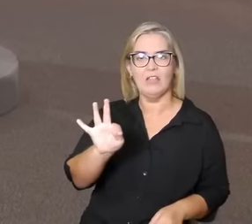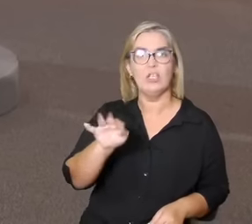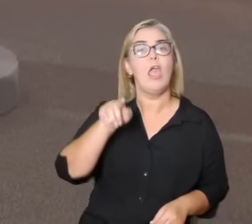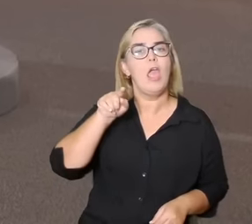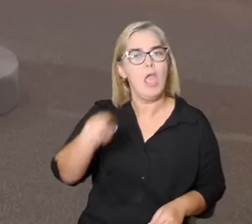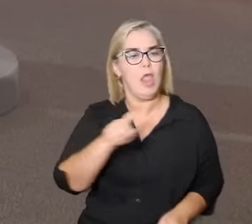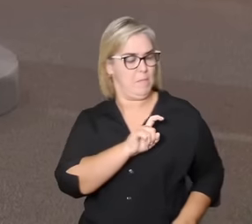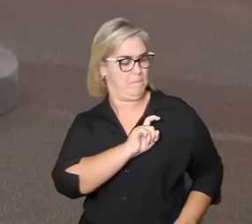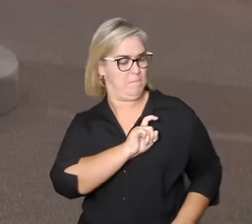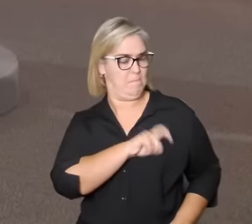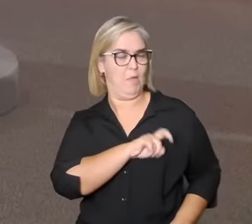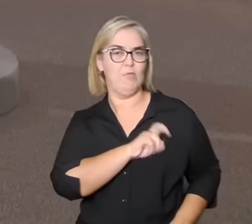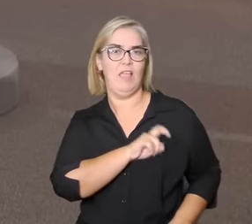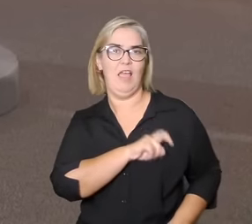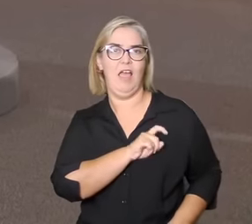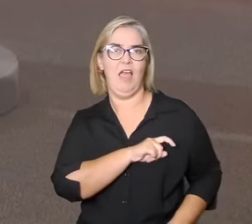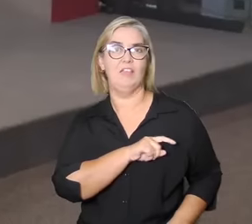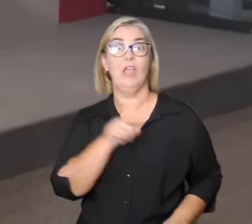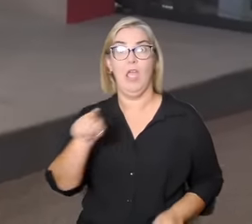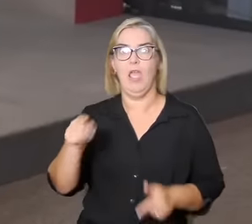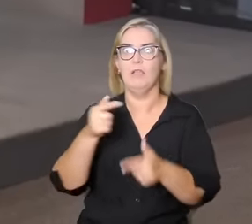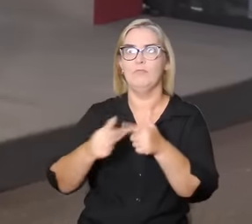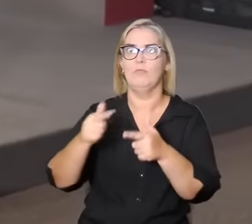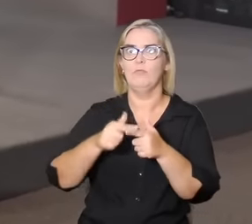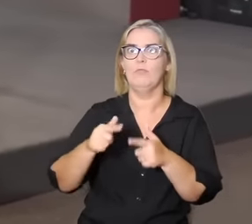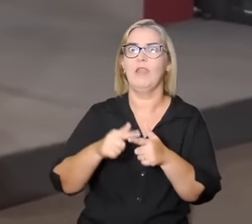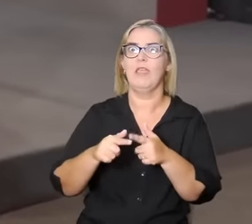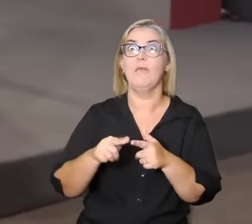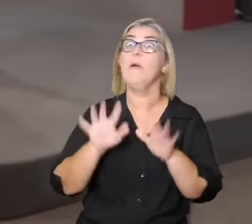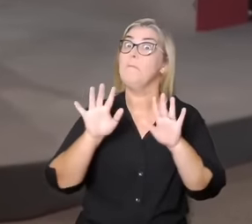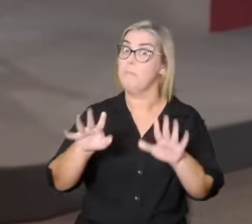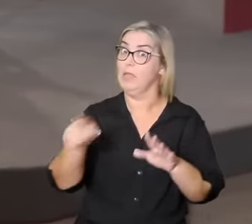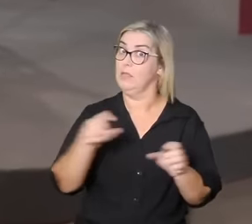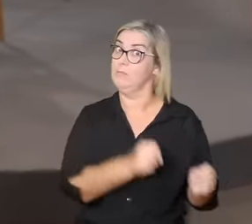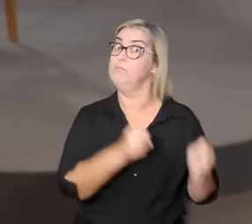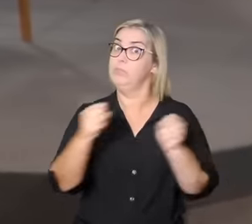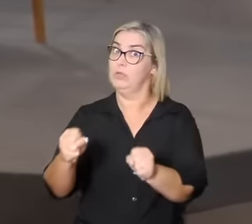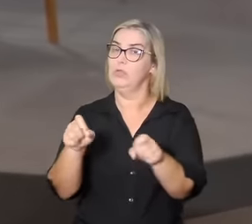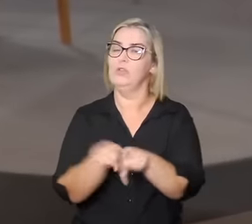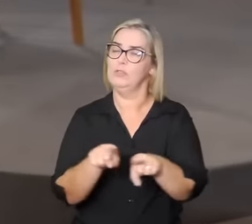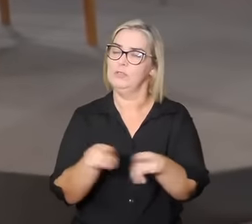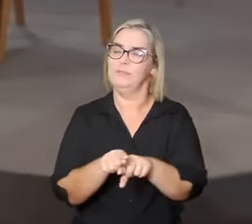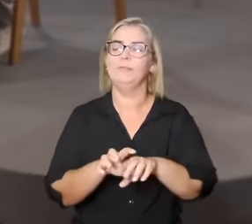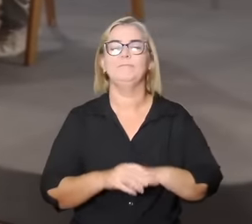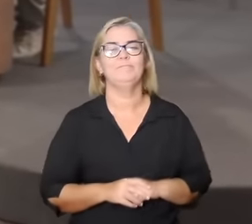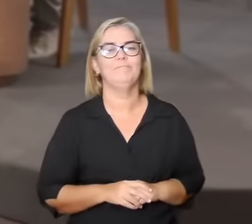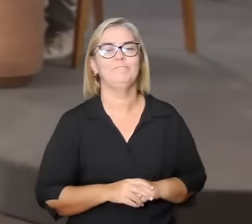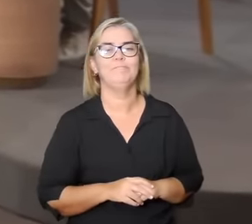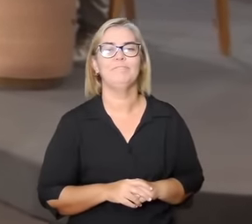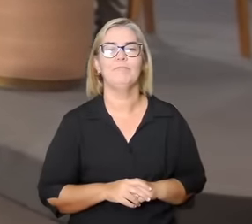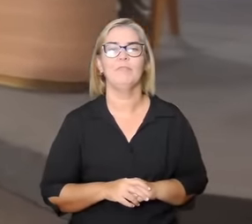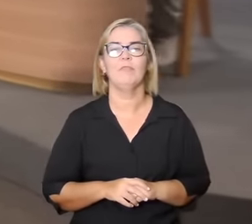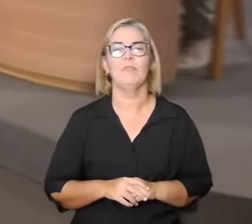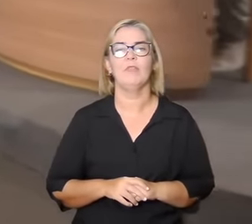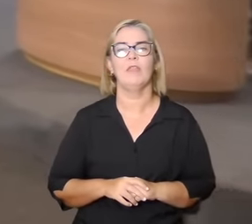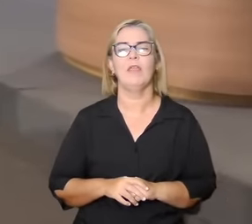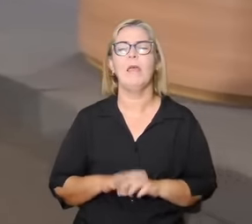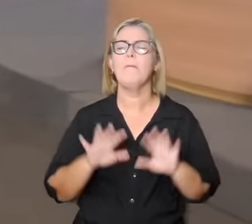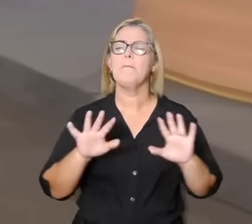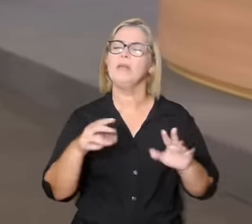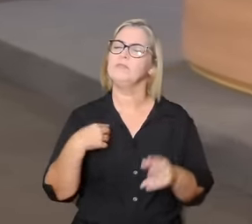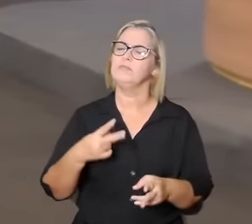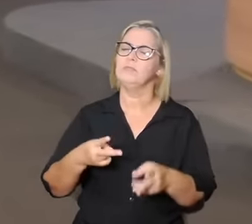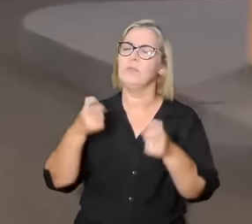E tem a ver com poder. Poder aqui compreendido como desejo de controle. À medida que ele quer controlar,